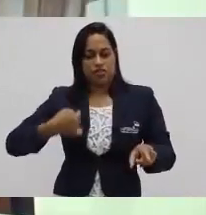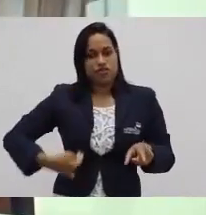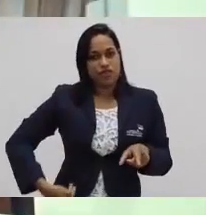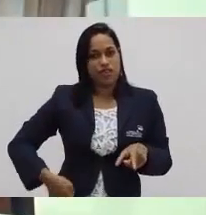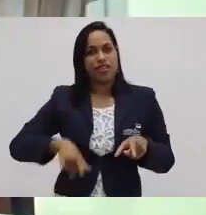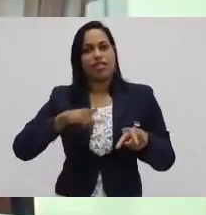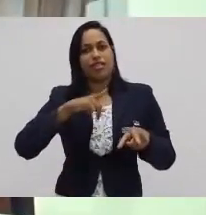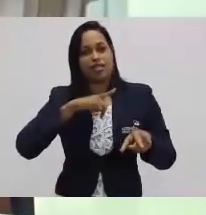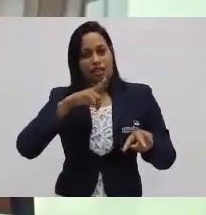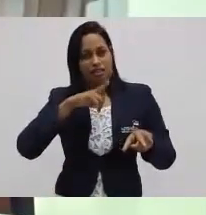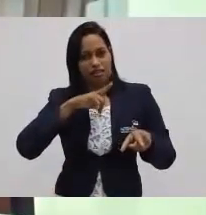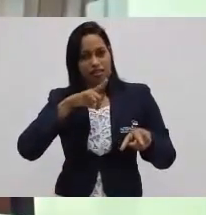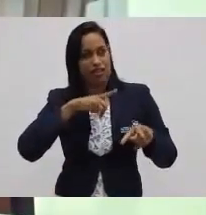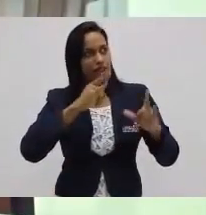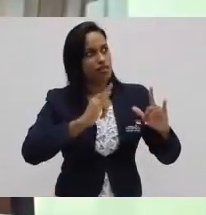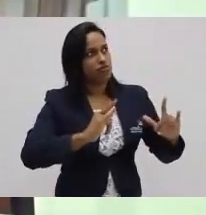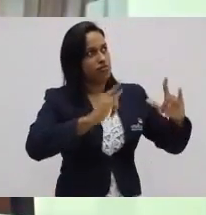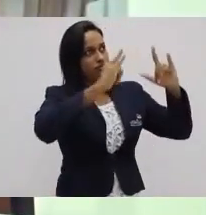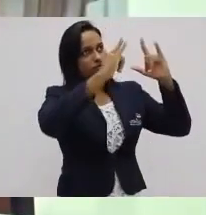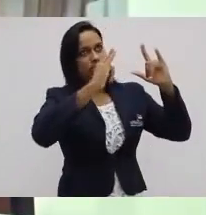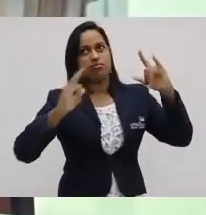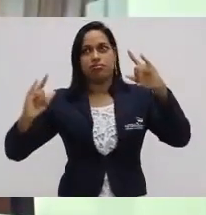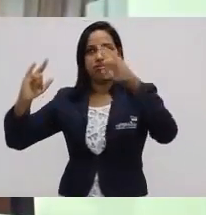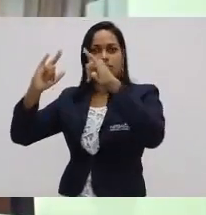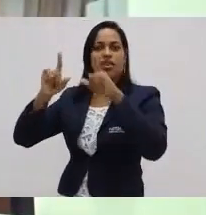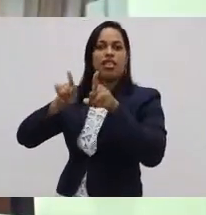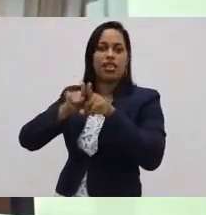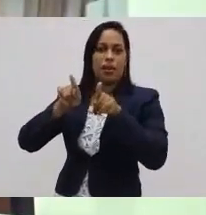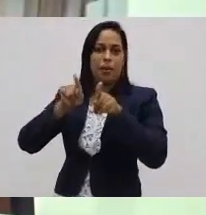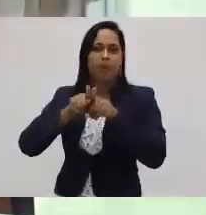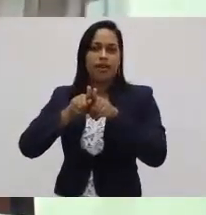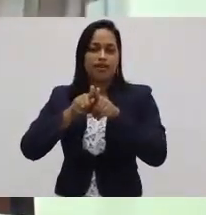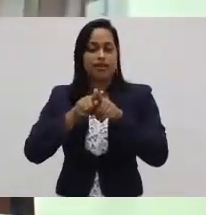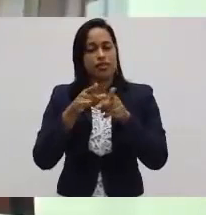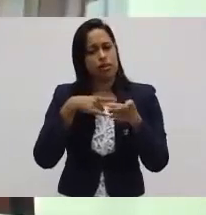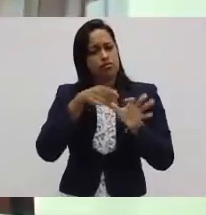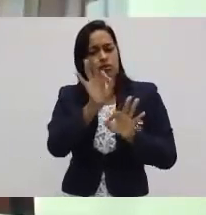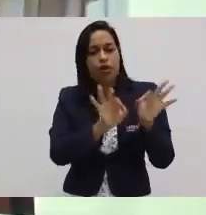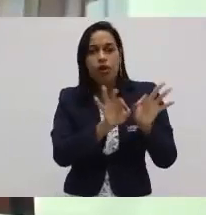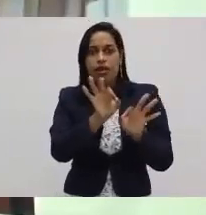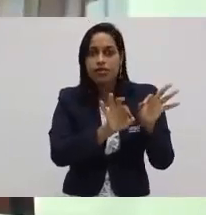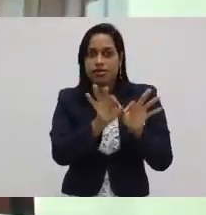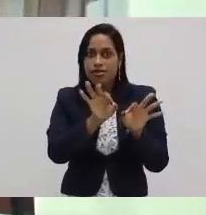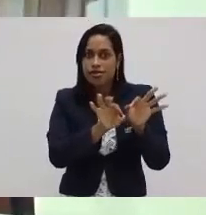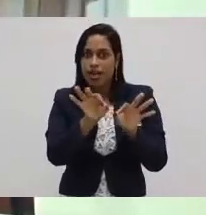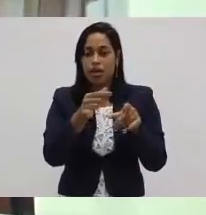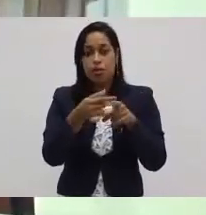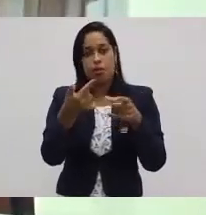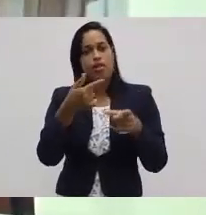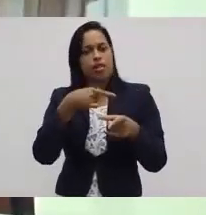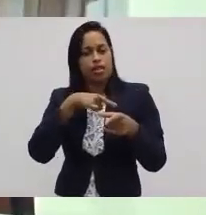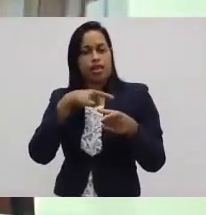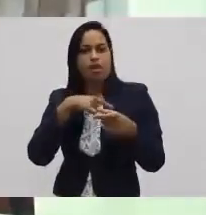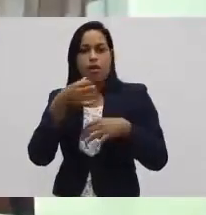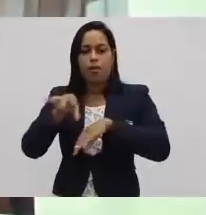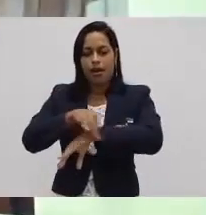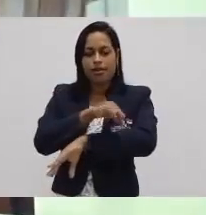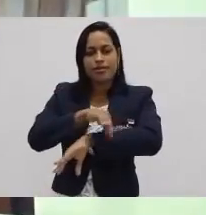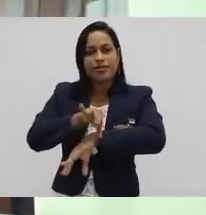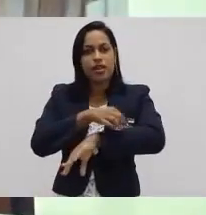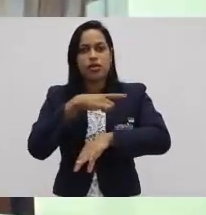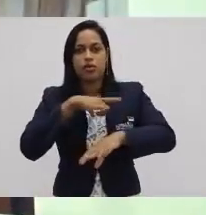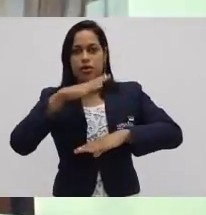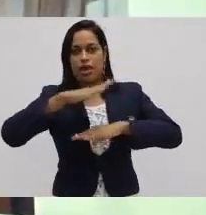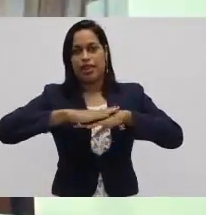o conceito de produção. Talvez não tão elaborado, não tão planejado quanto hoje. Mas já existiam todas aquelas técnicas